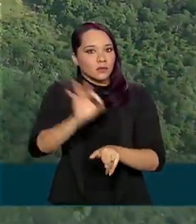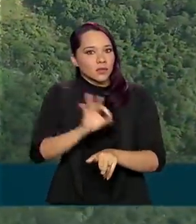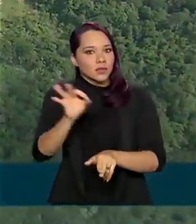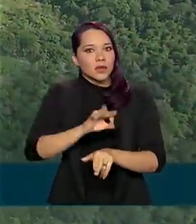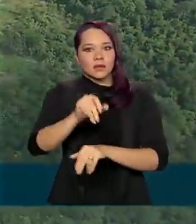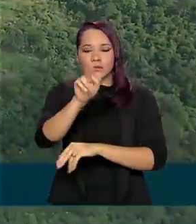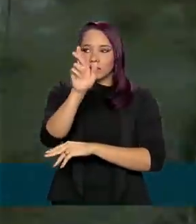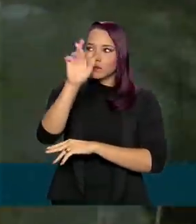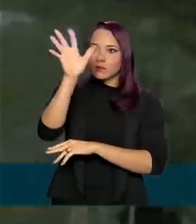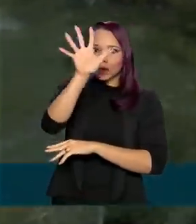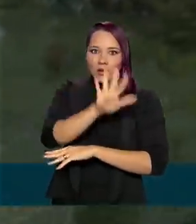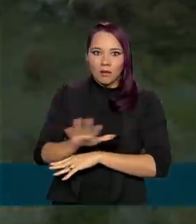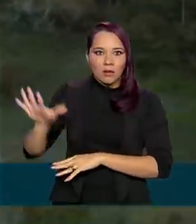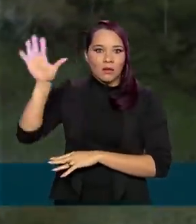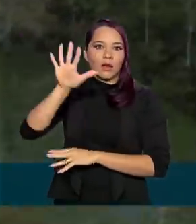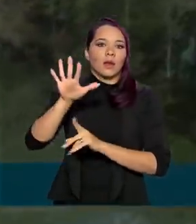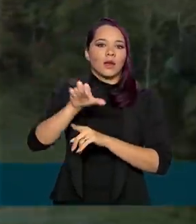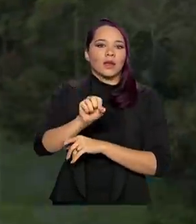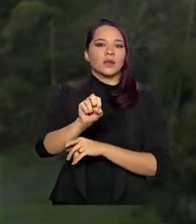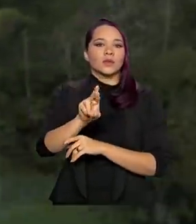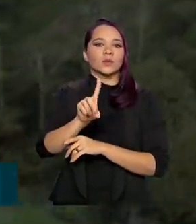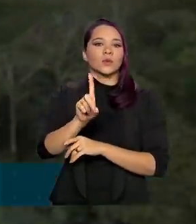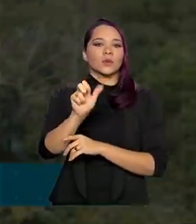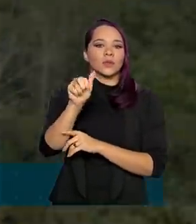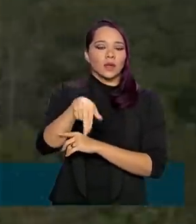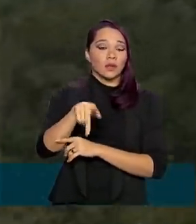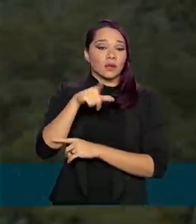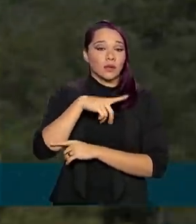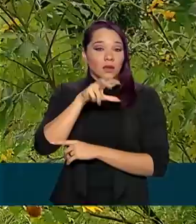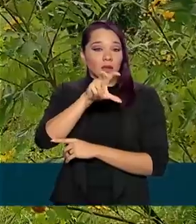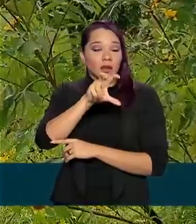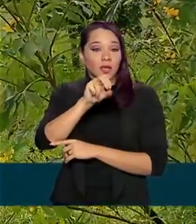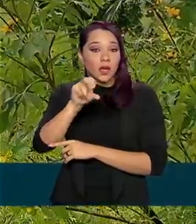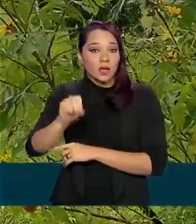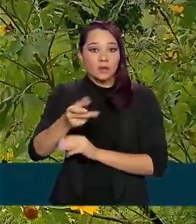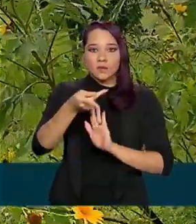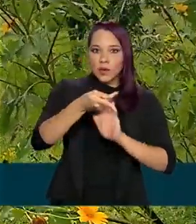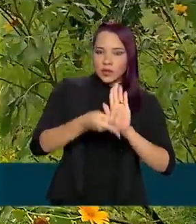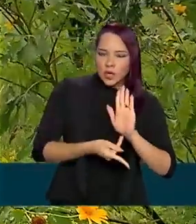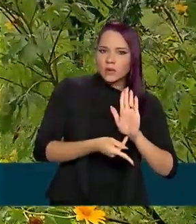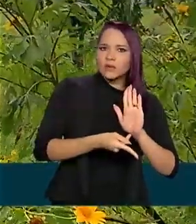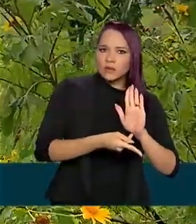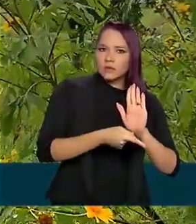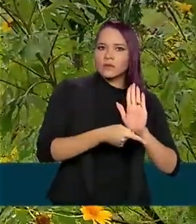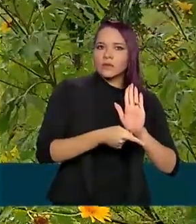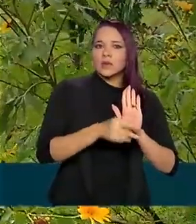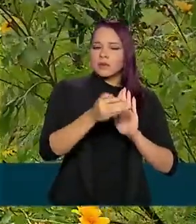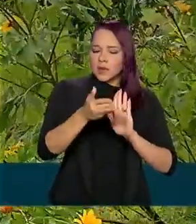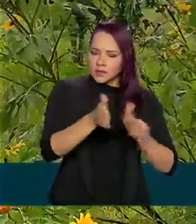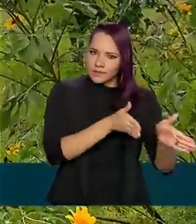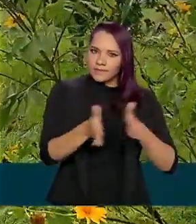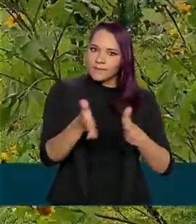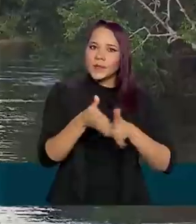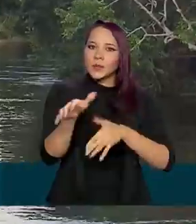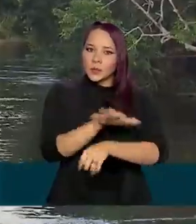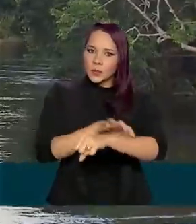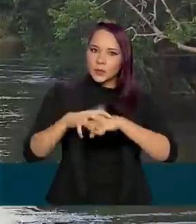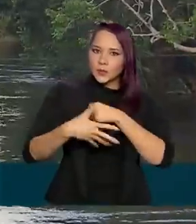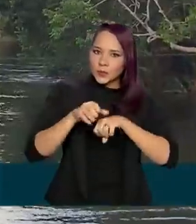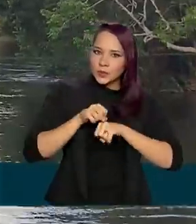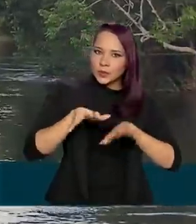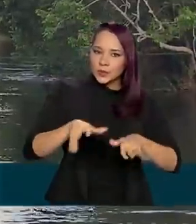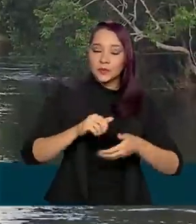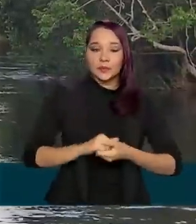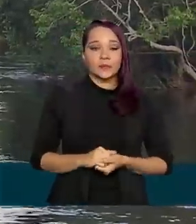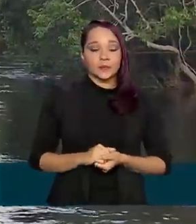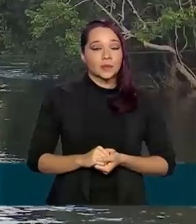território nacional, a Sudã mantém cerca de 500 projetos em execução, mesmo durante a pandemia do coronavírus.